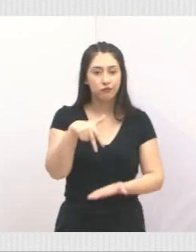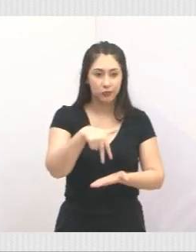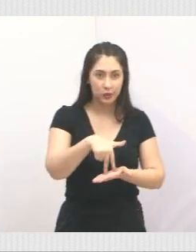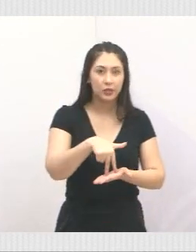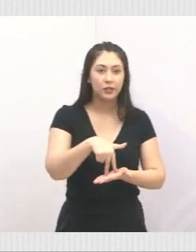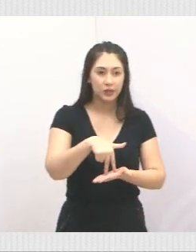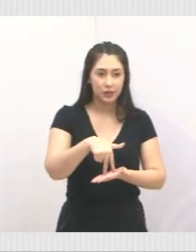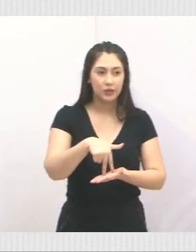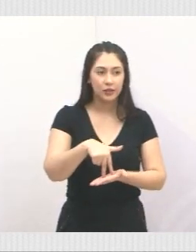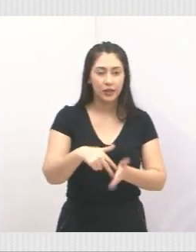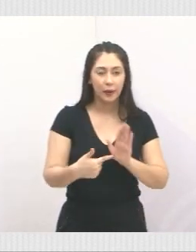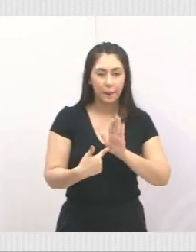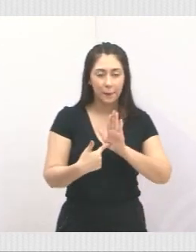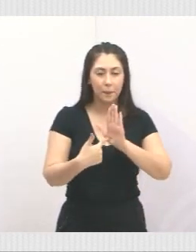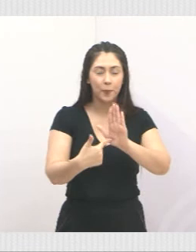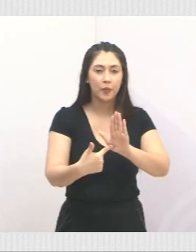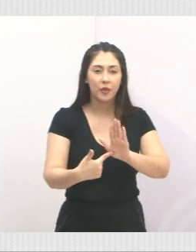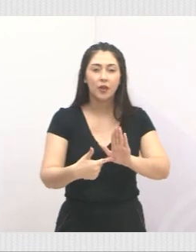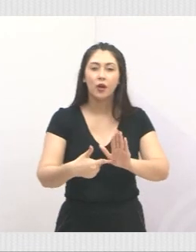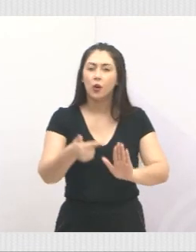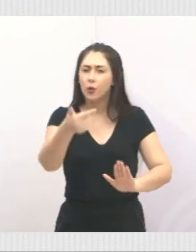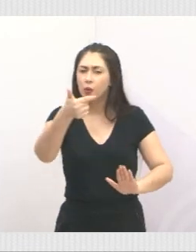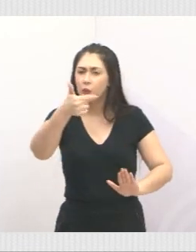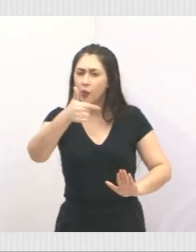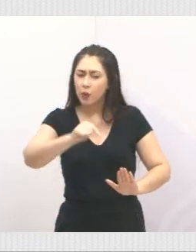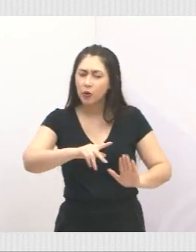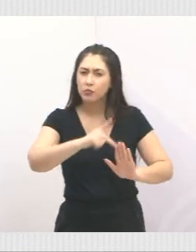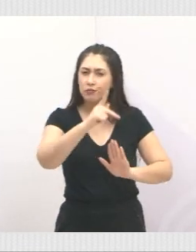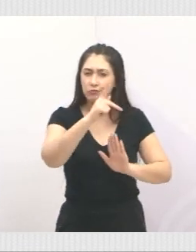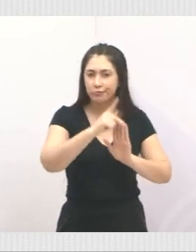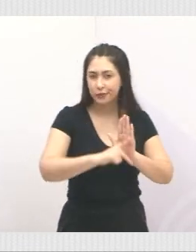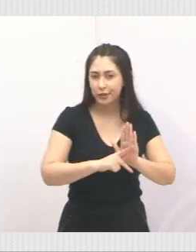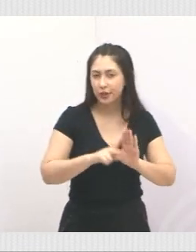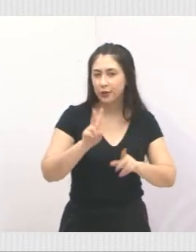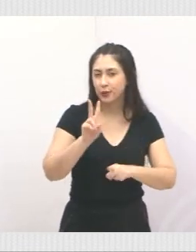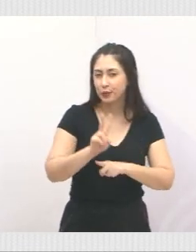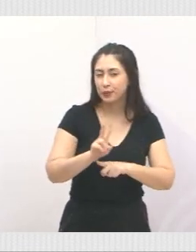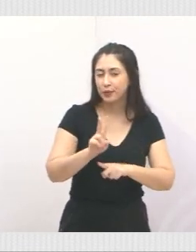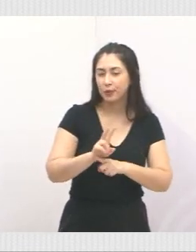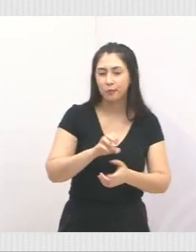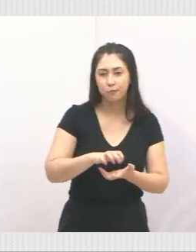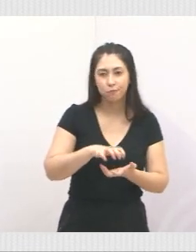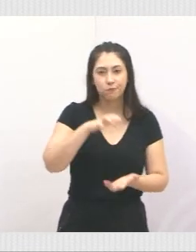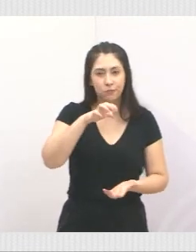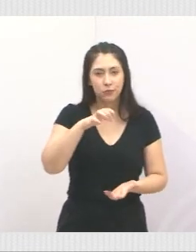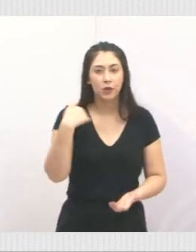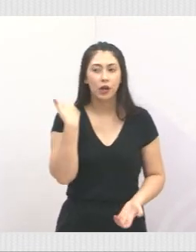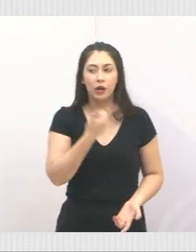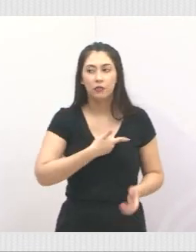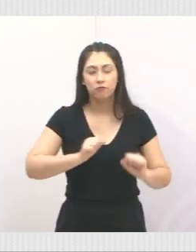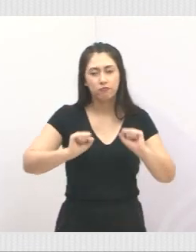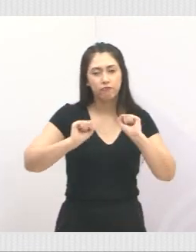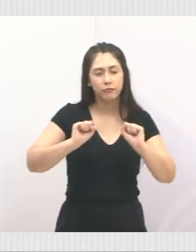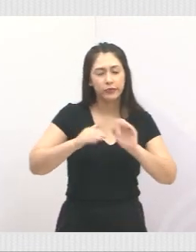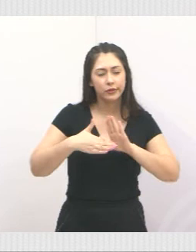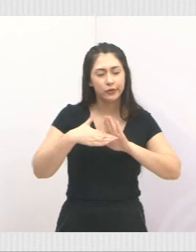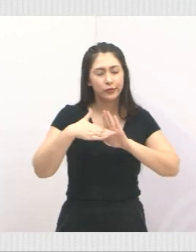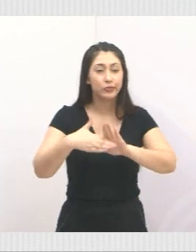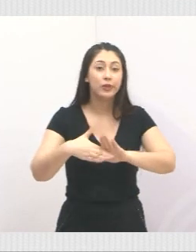Estarei apresentando outro projeto de idoso, para que a gente possa auxiliar ainda